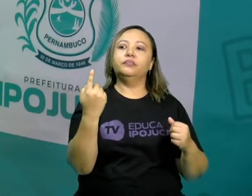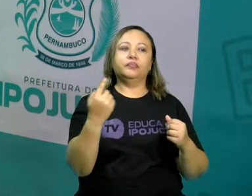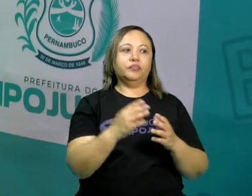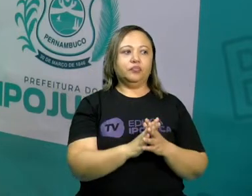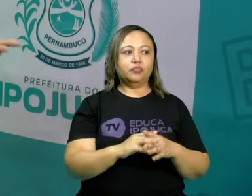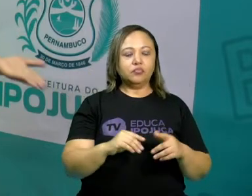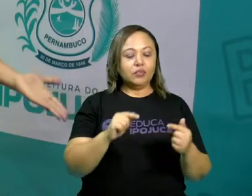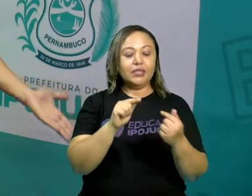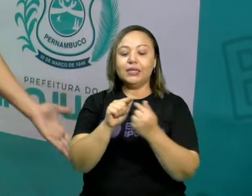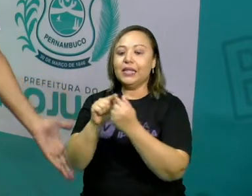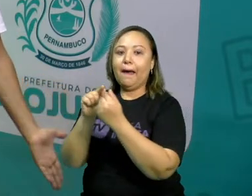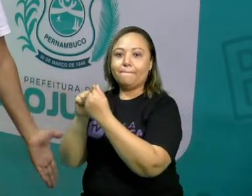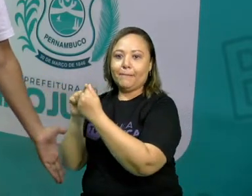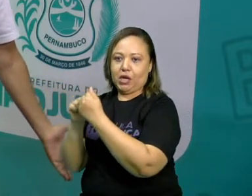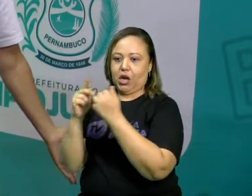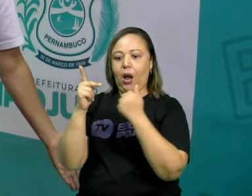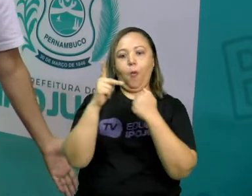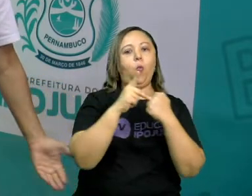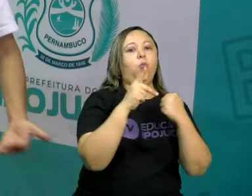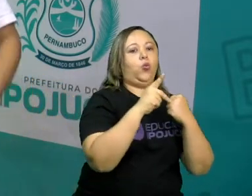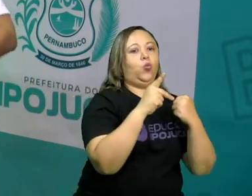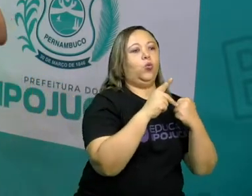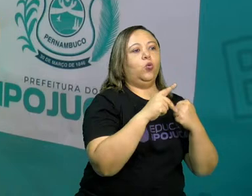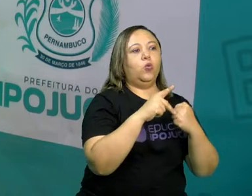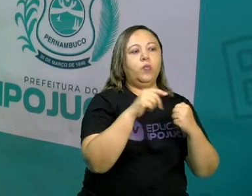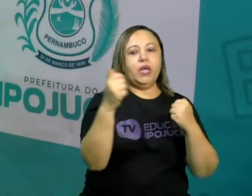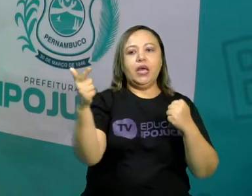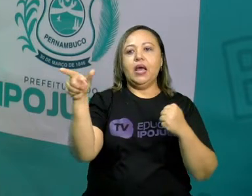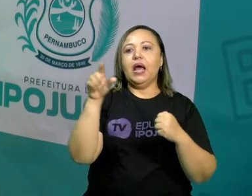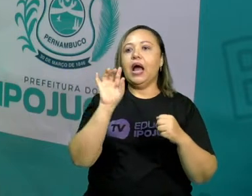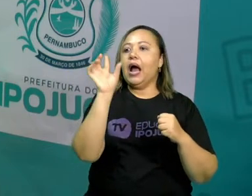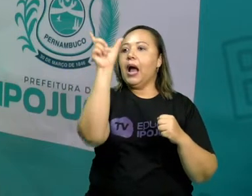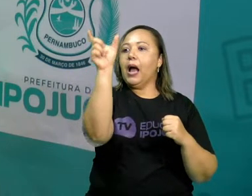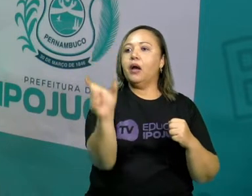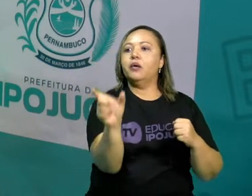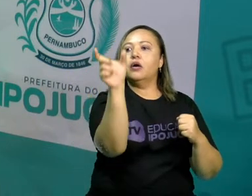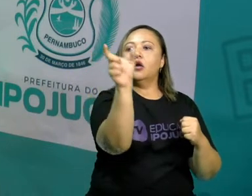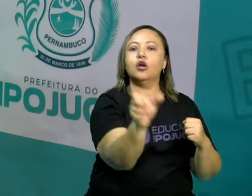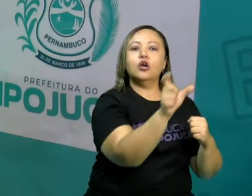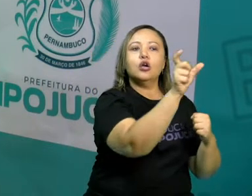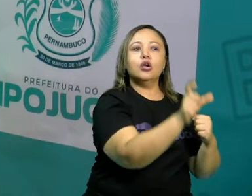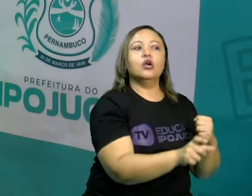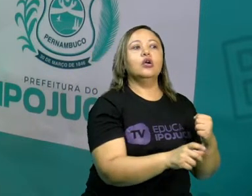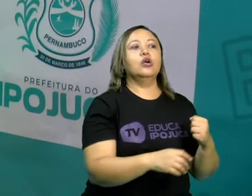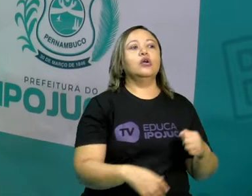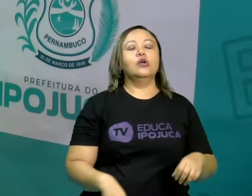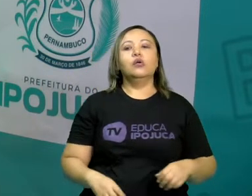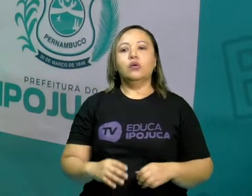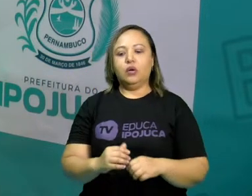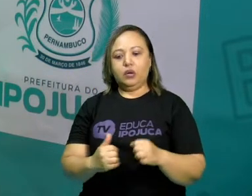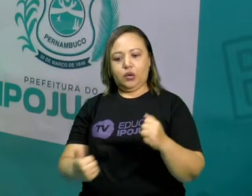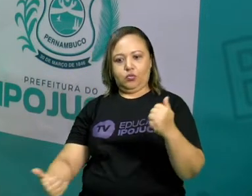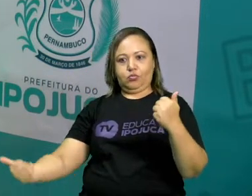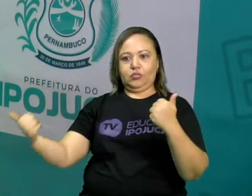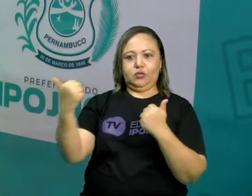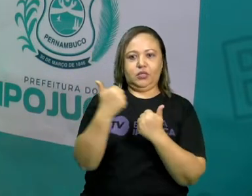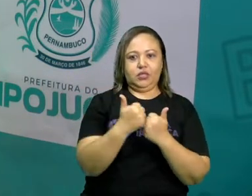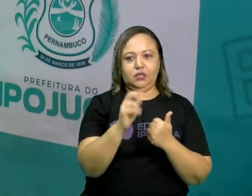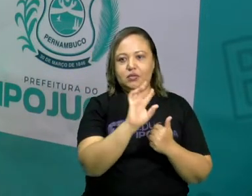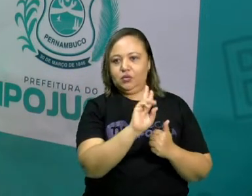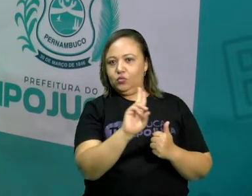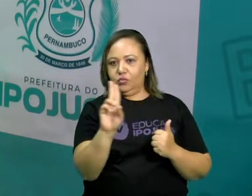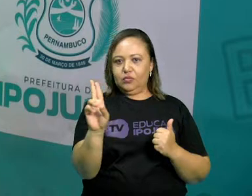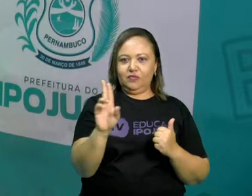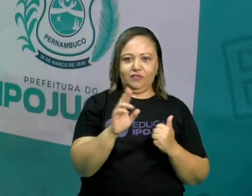empregar os nossos pronomes pessoais. Pronomes pessoais, porque a gente vai usar no lugar de nomes